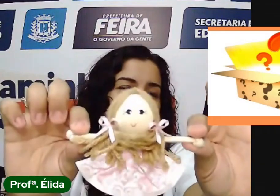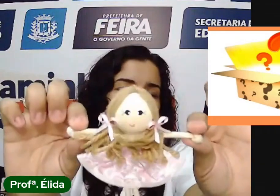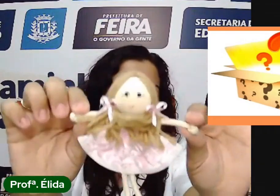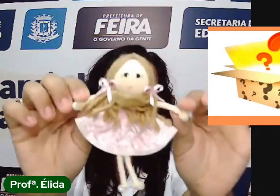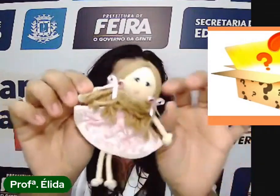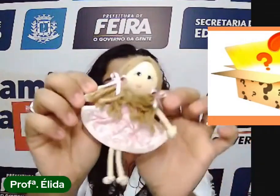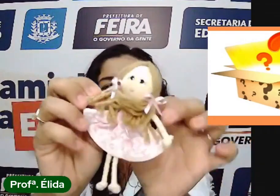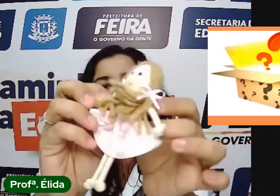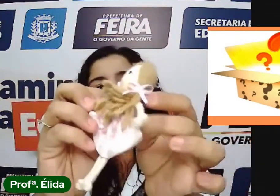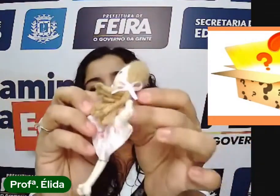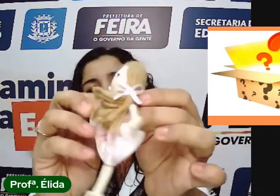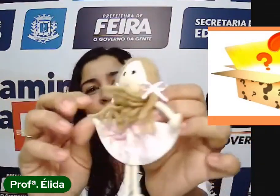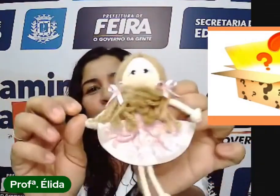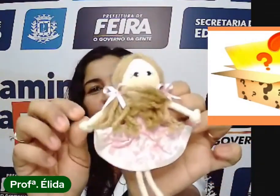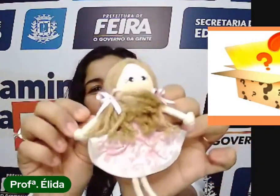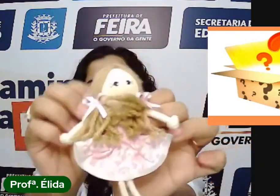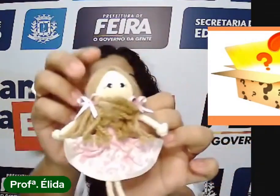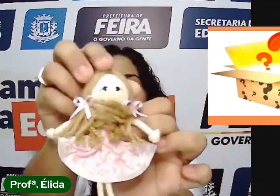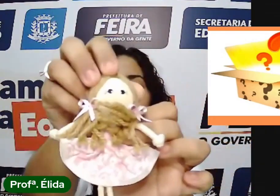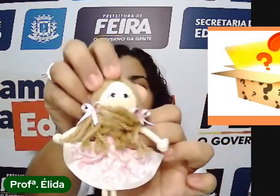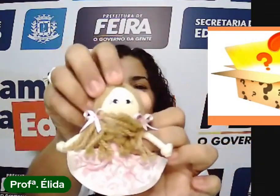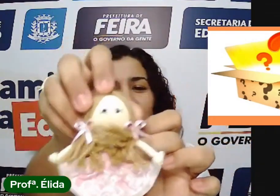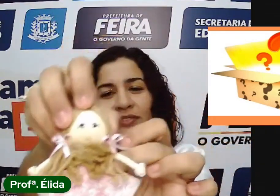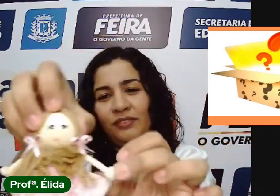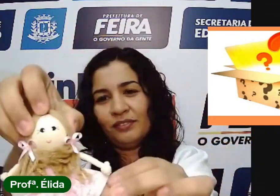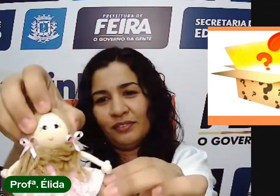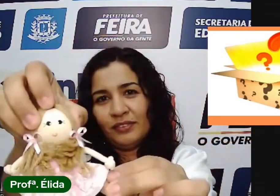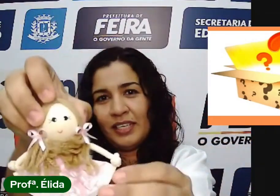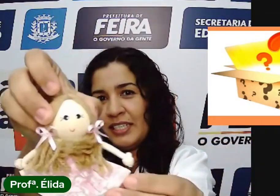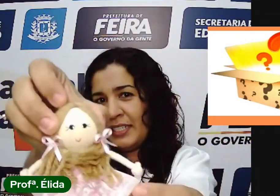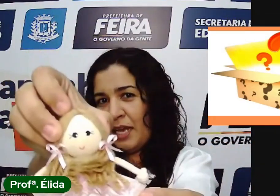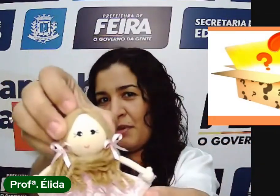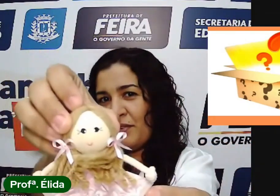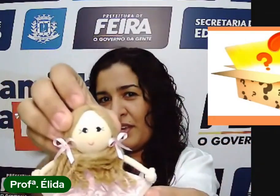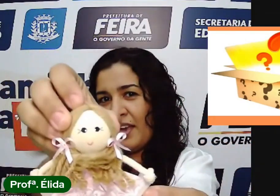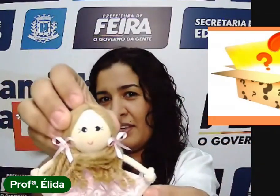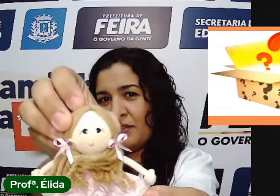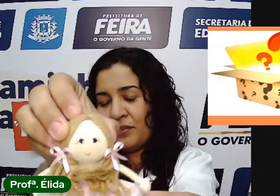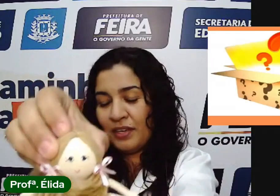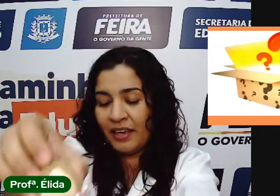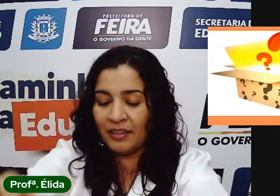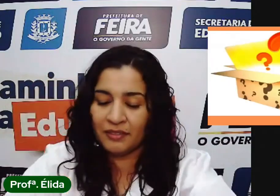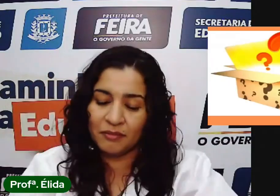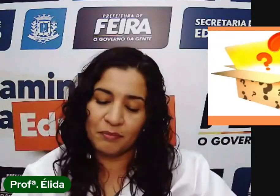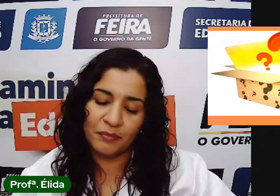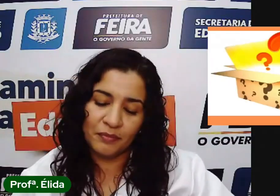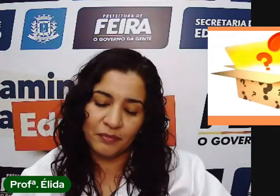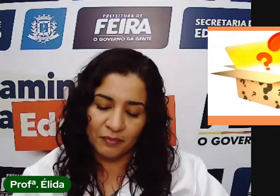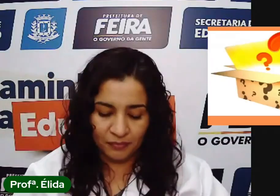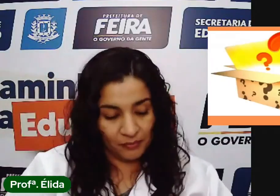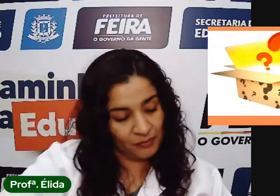Olha que fofinha! Como é bonitinha, ó! Já sabem o que é isso, né?